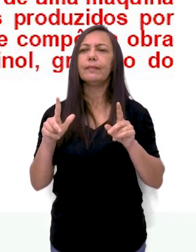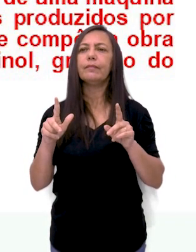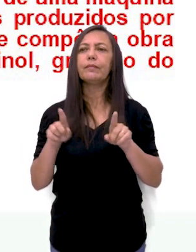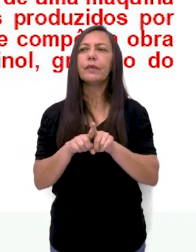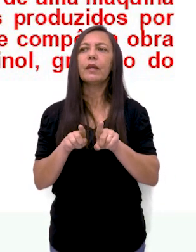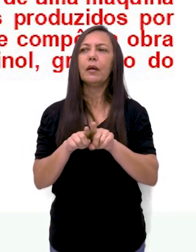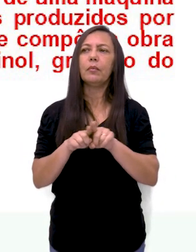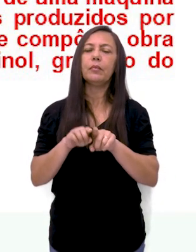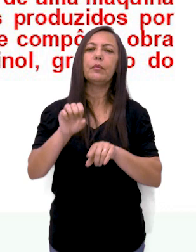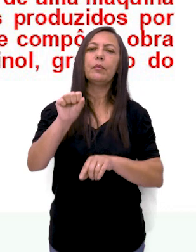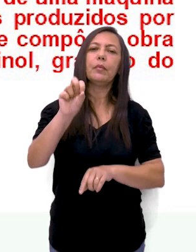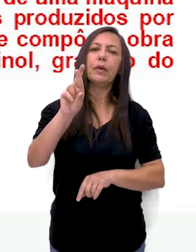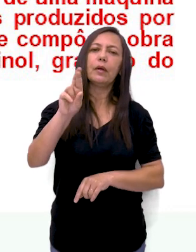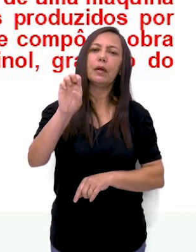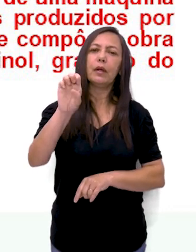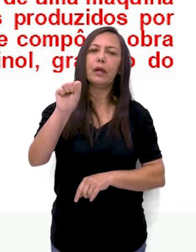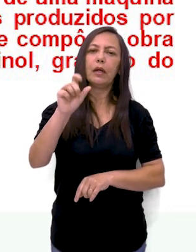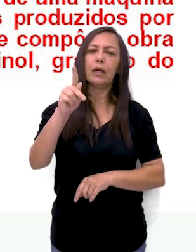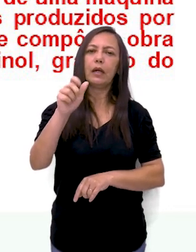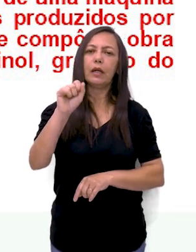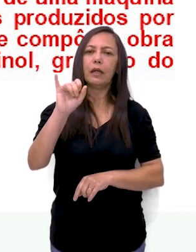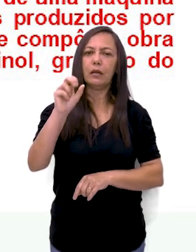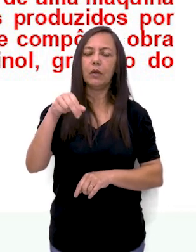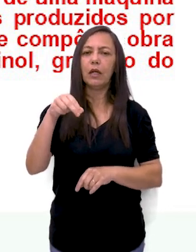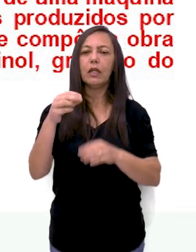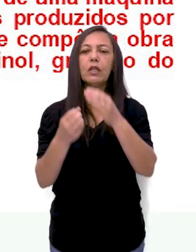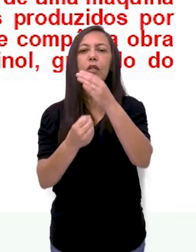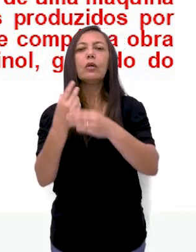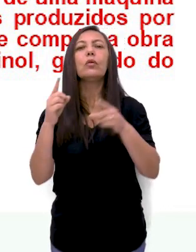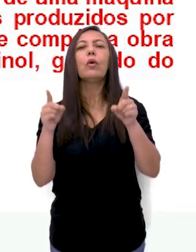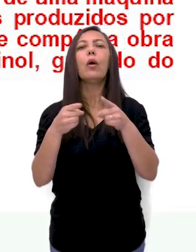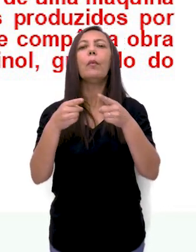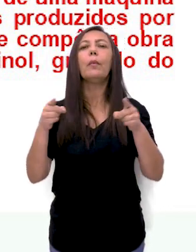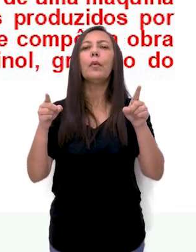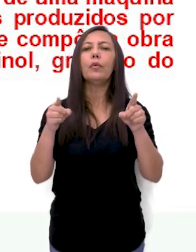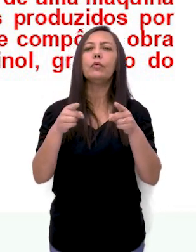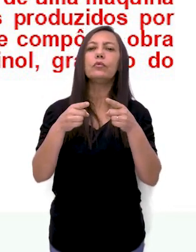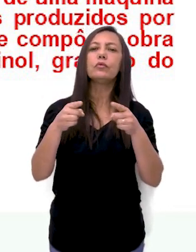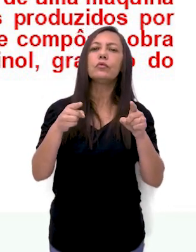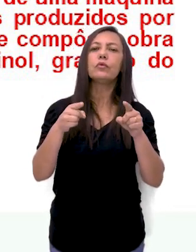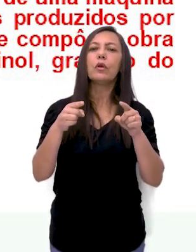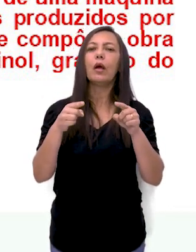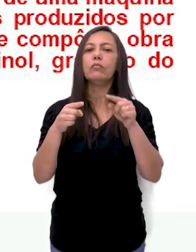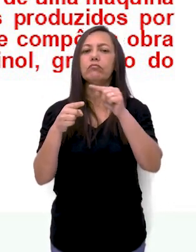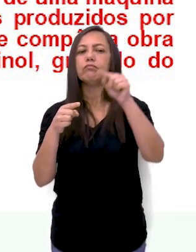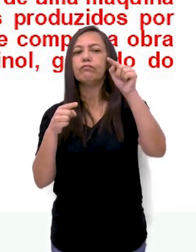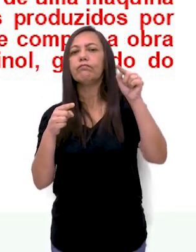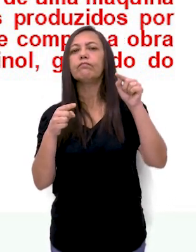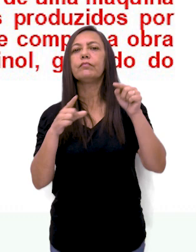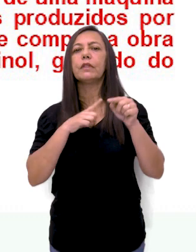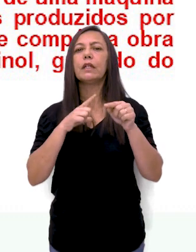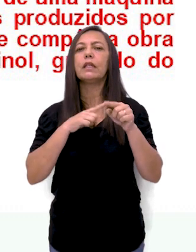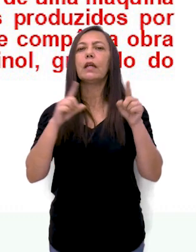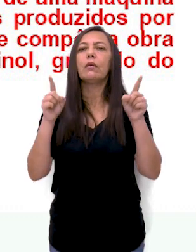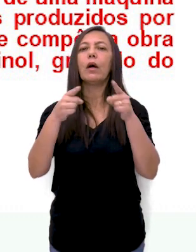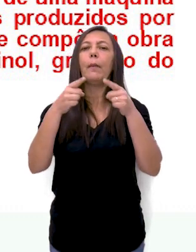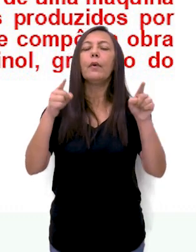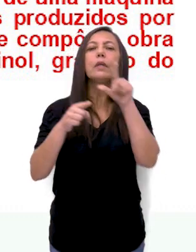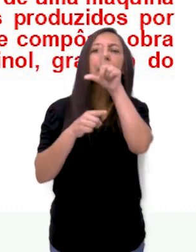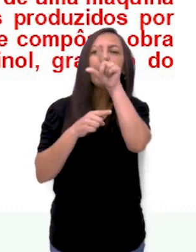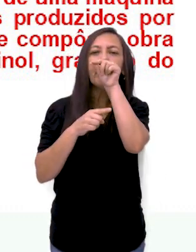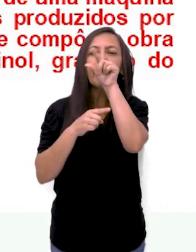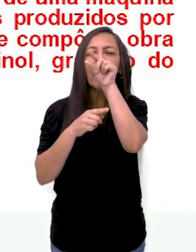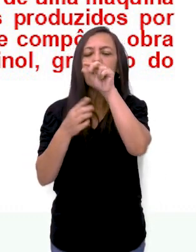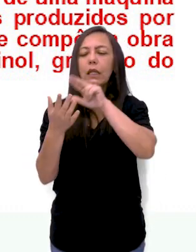compôs a obra musical Pinheiros de Roma, cuja partitura prevê um canto de pássaro roxinó